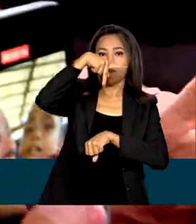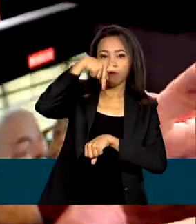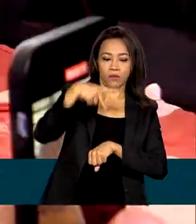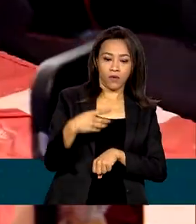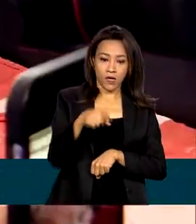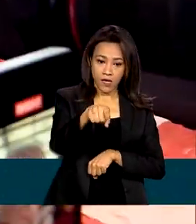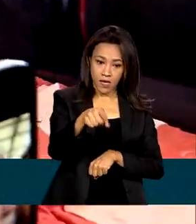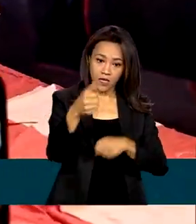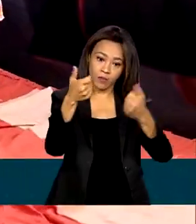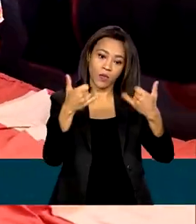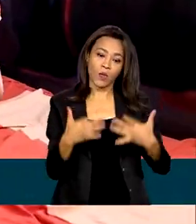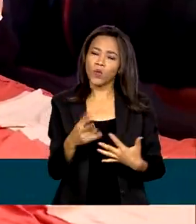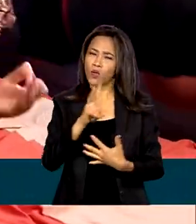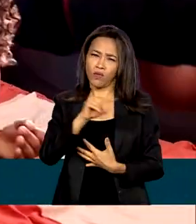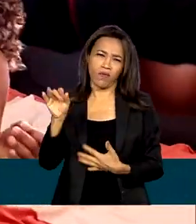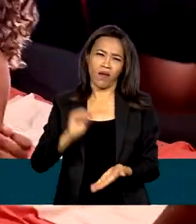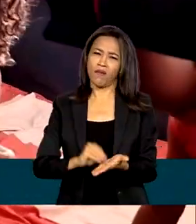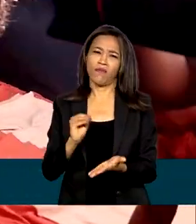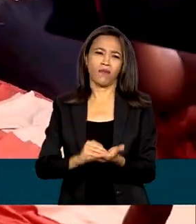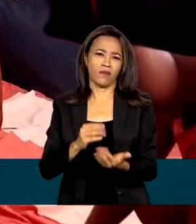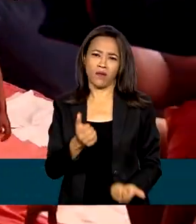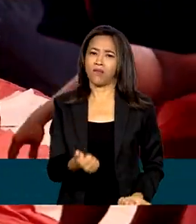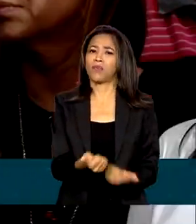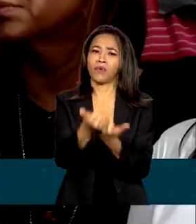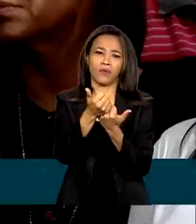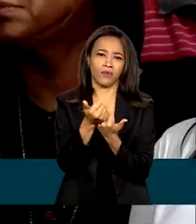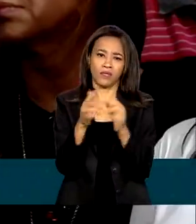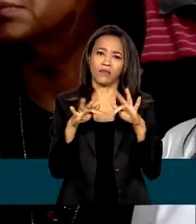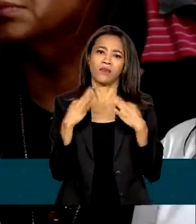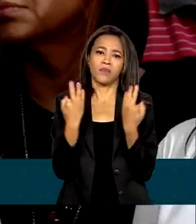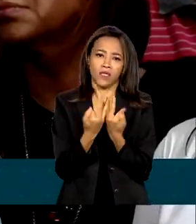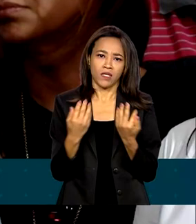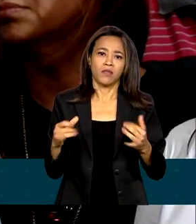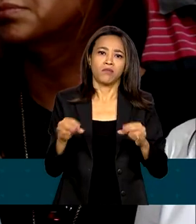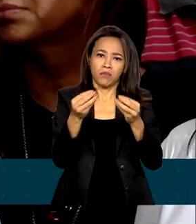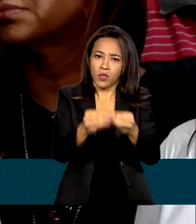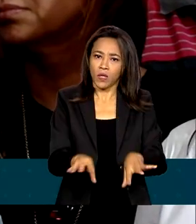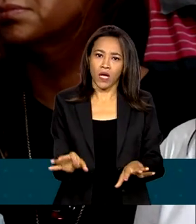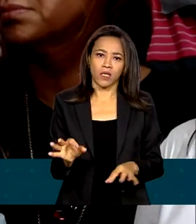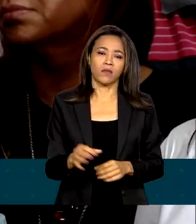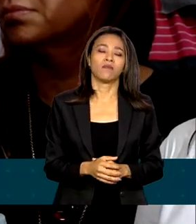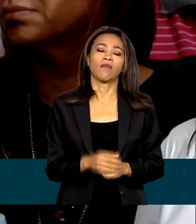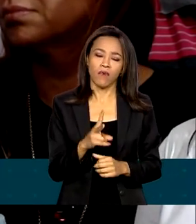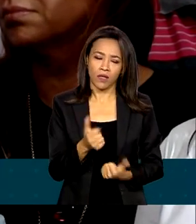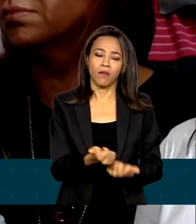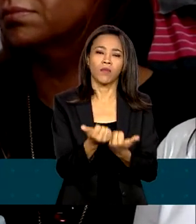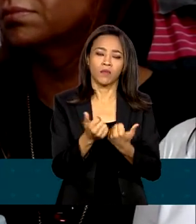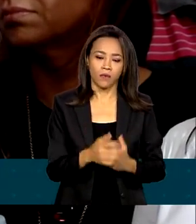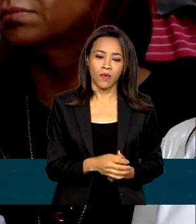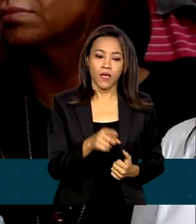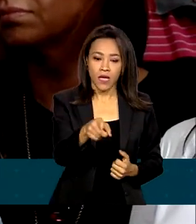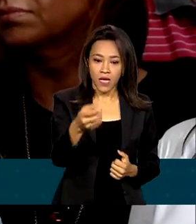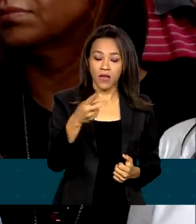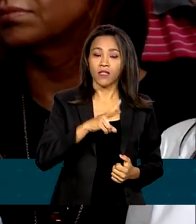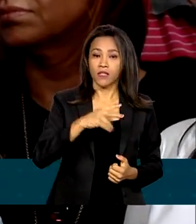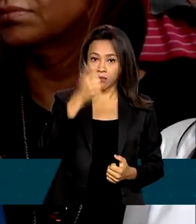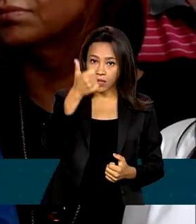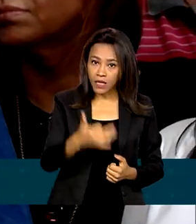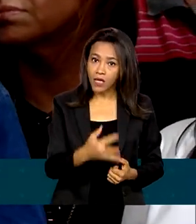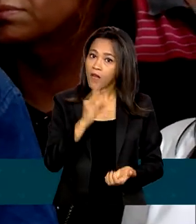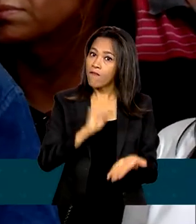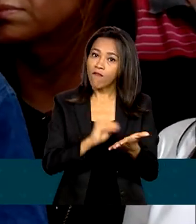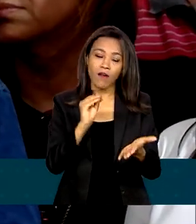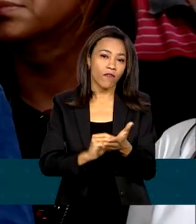não faltará apoio às famílias atingidas. O governo federal não faltará em nenhuma